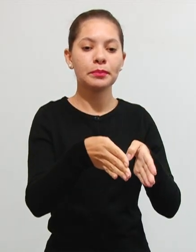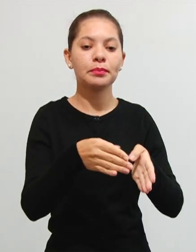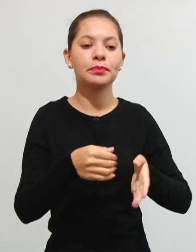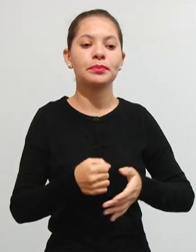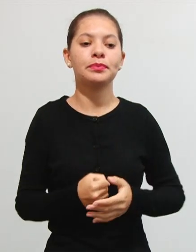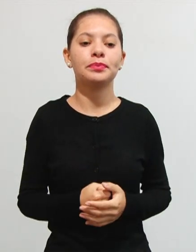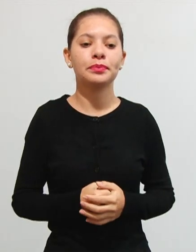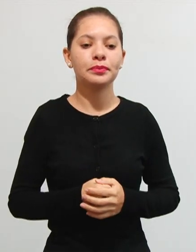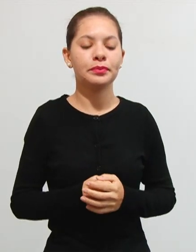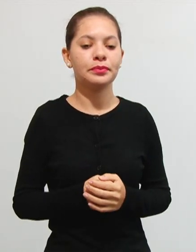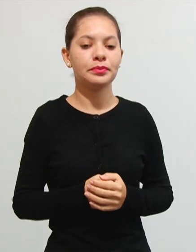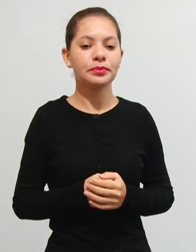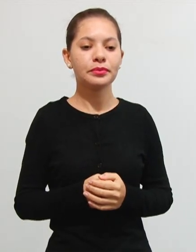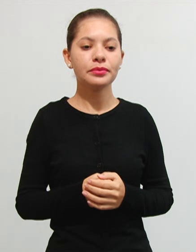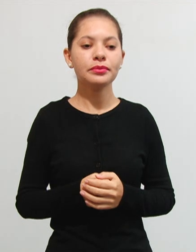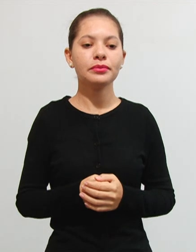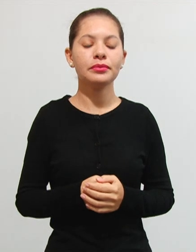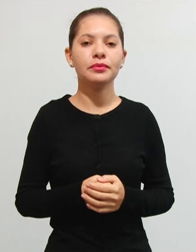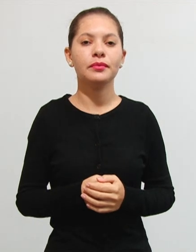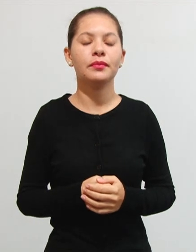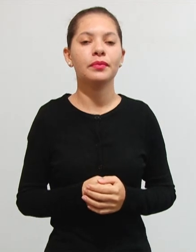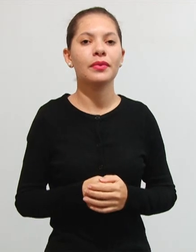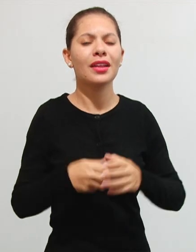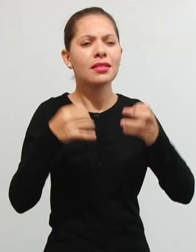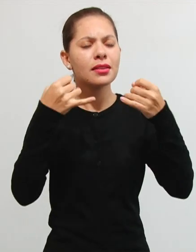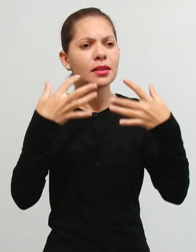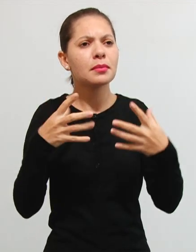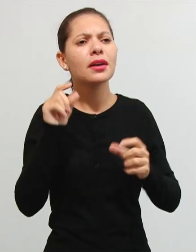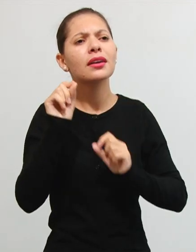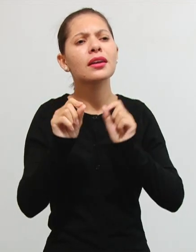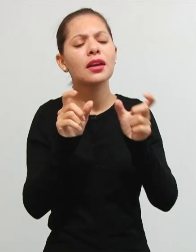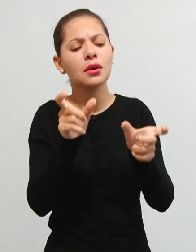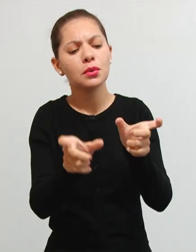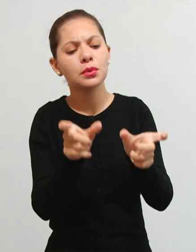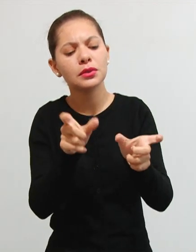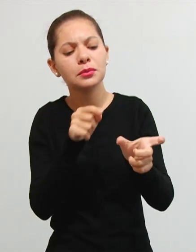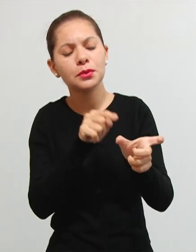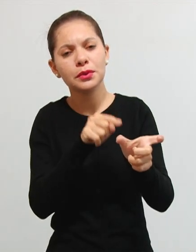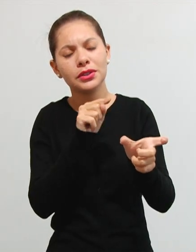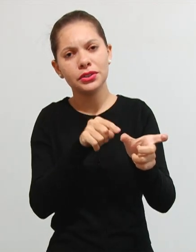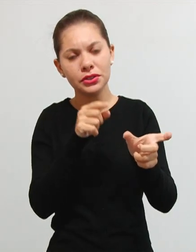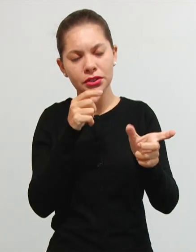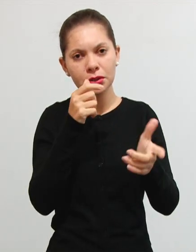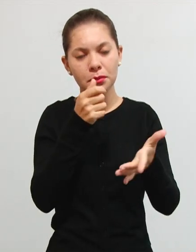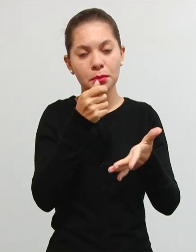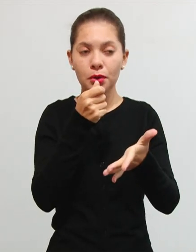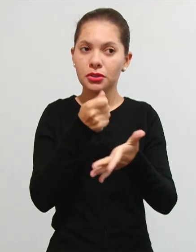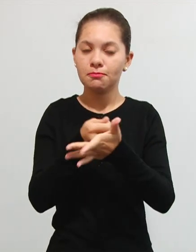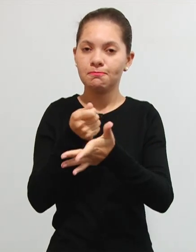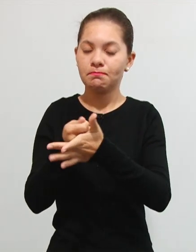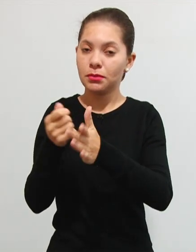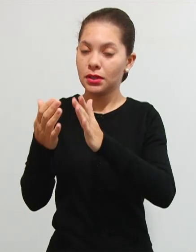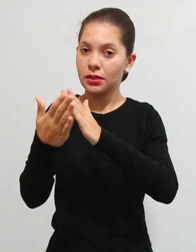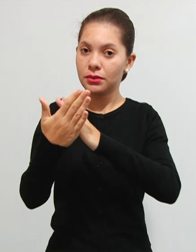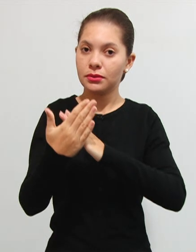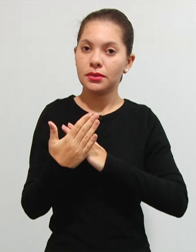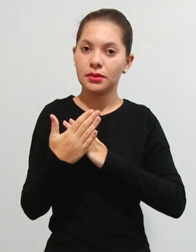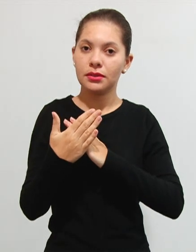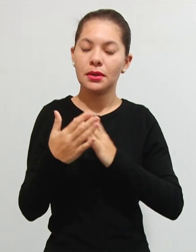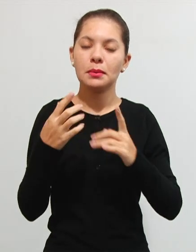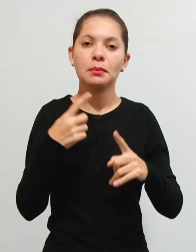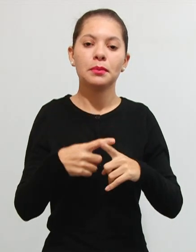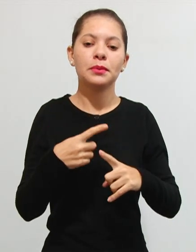Esse divisível é no sentido de determinar quem é o contribuinte que pode ser beneficiado. Por quê?